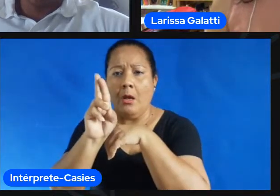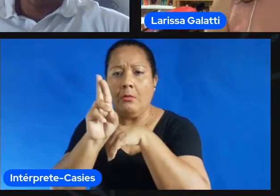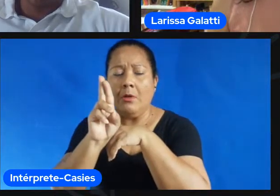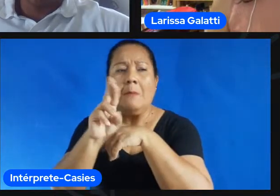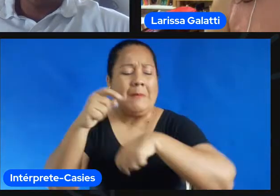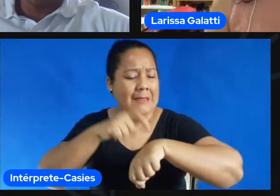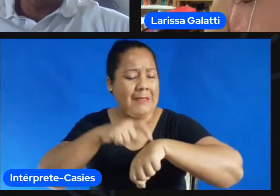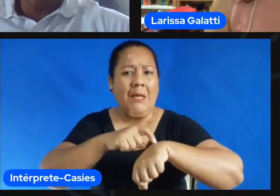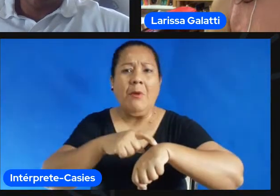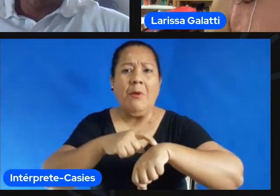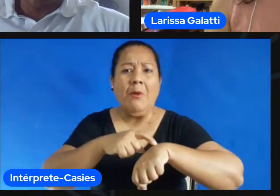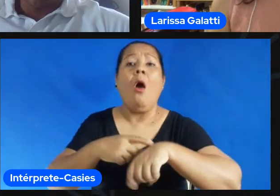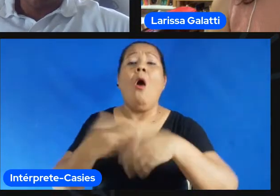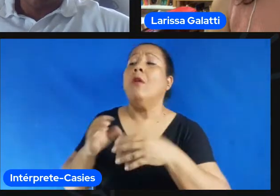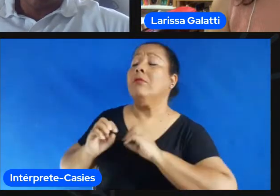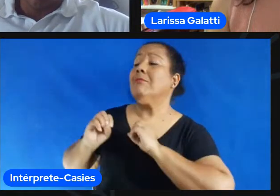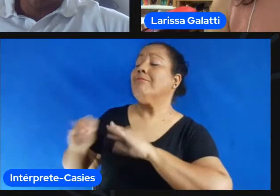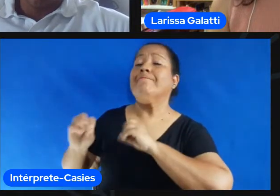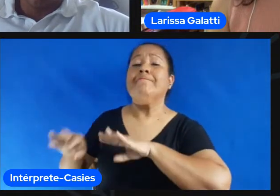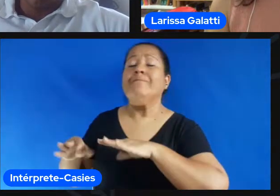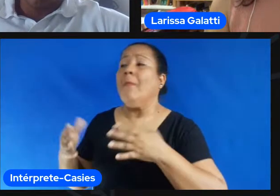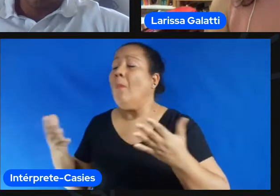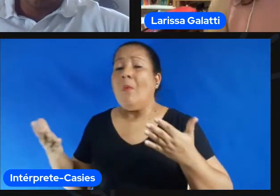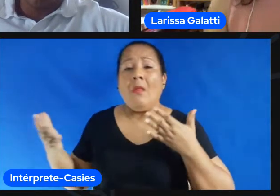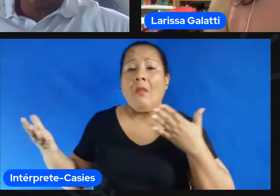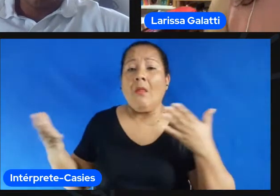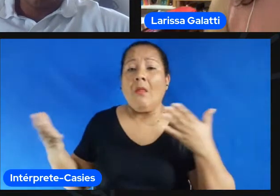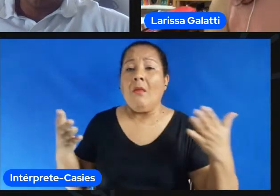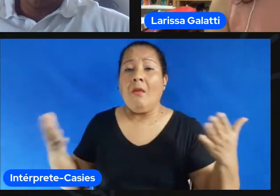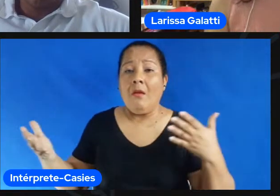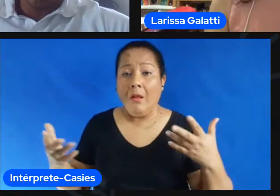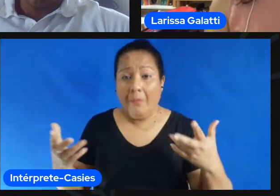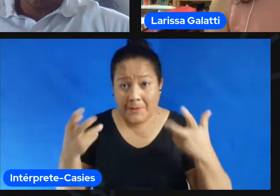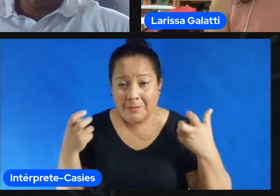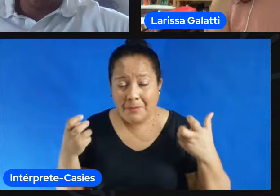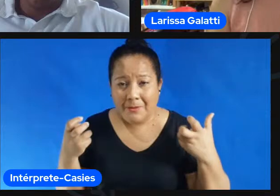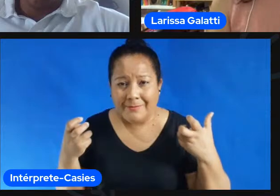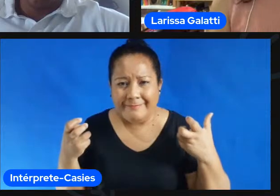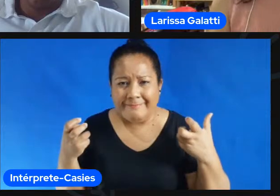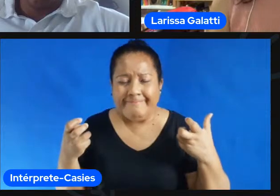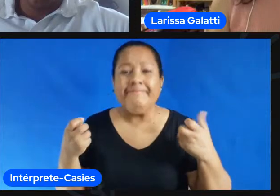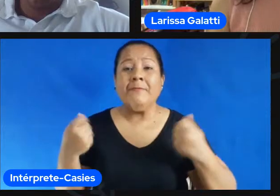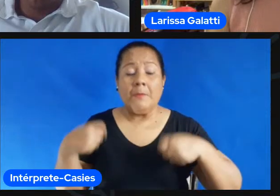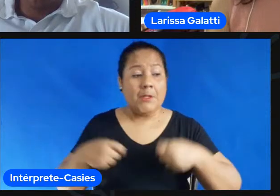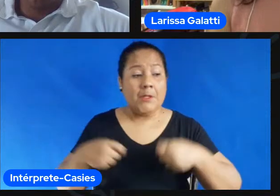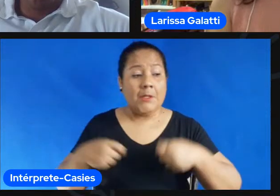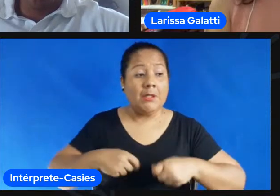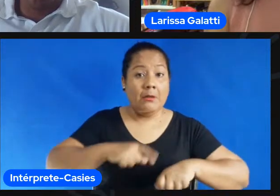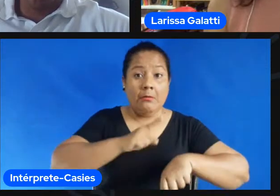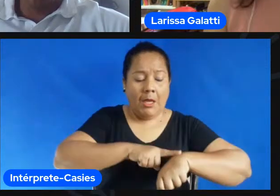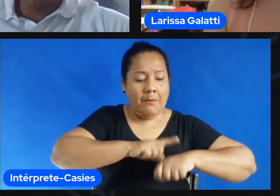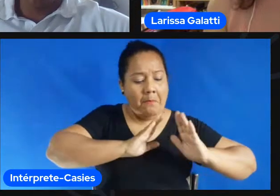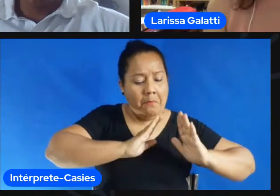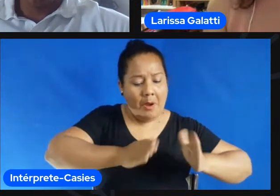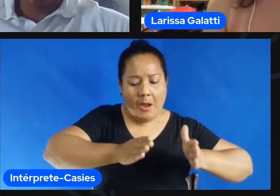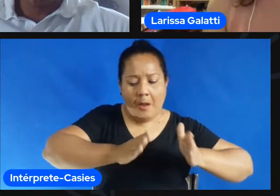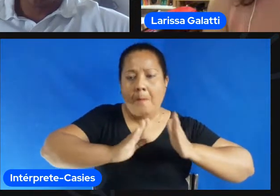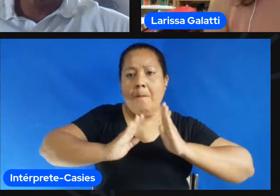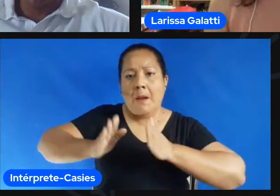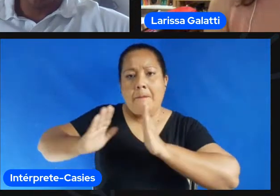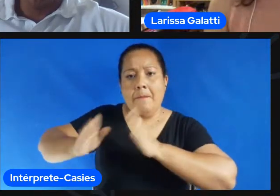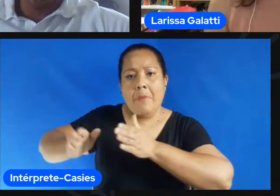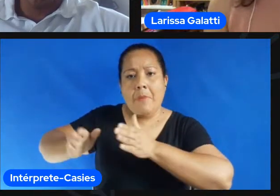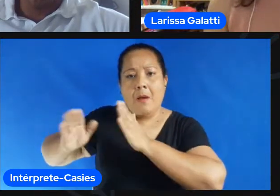são atividades que demandam muito tempo também então não é toda pessoa que consegue organizar o seu tempo para fazer tudo até porque a gente tem outras